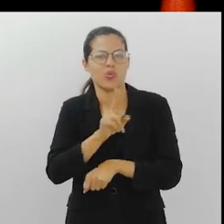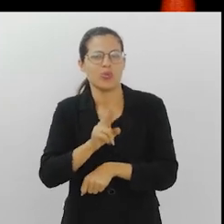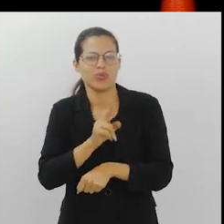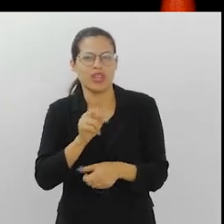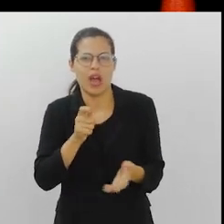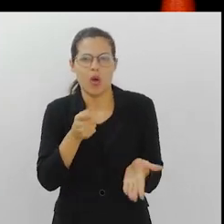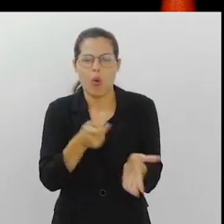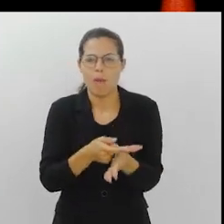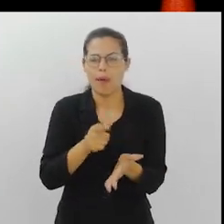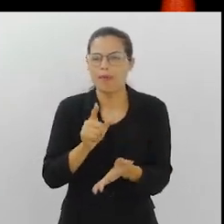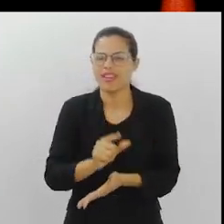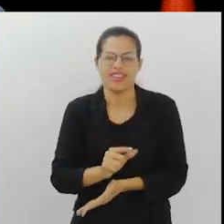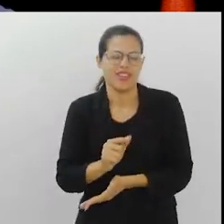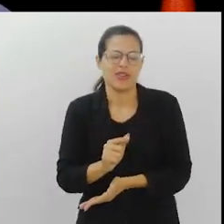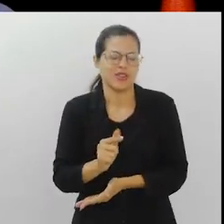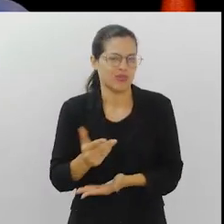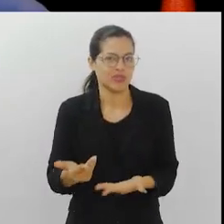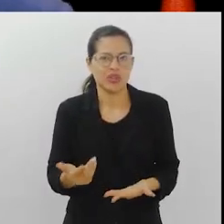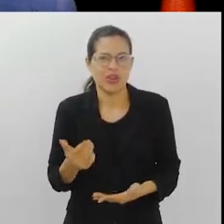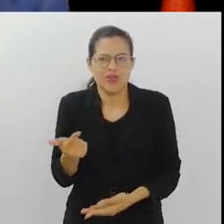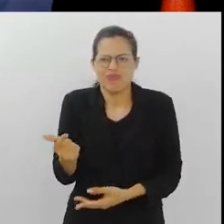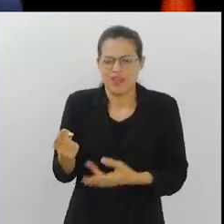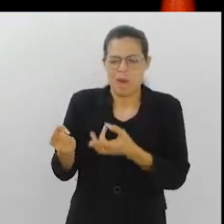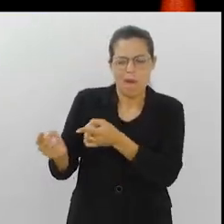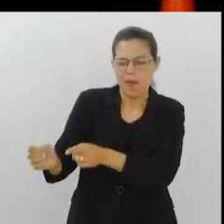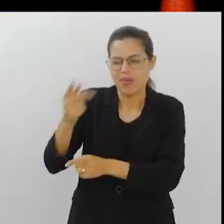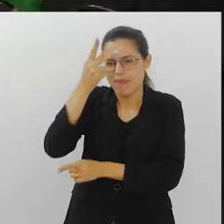Nada contra quem tem 50 sapatos no armário.